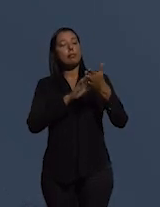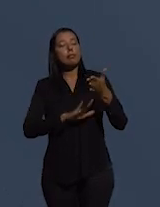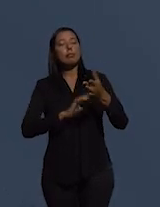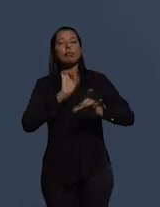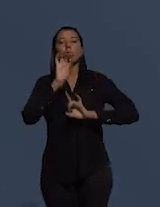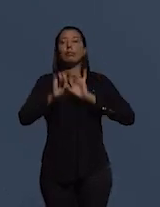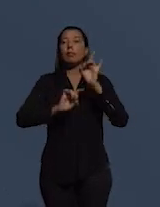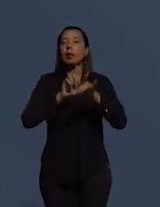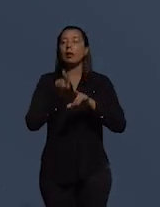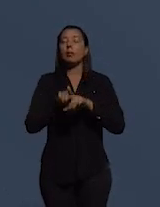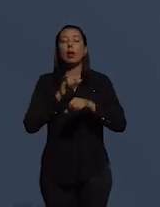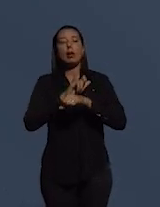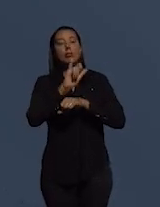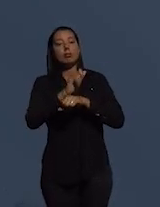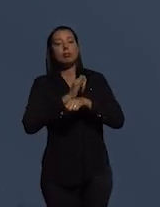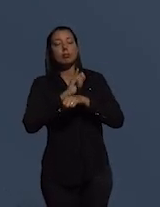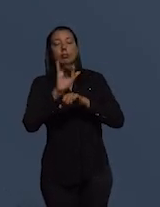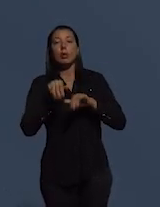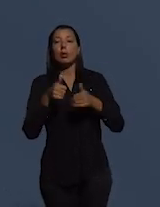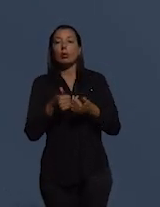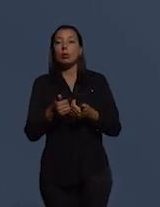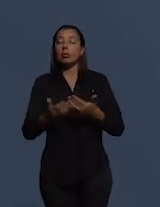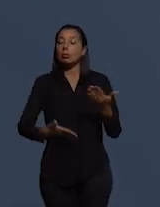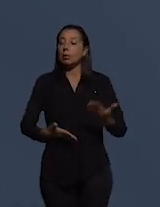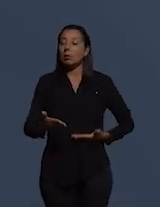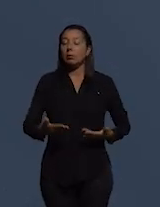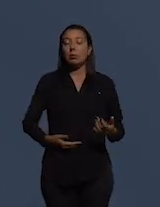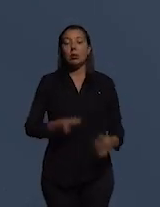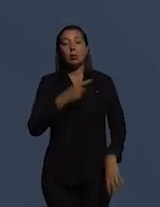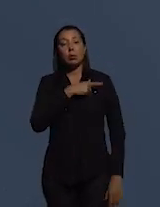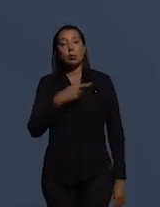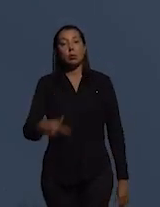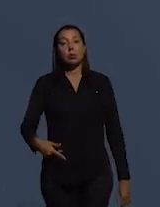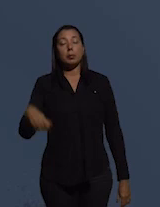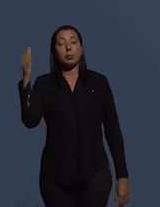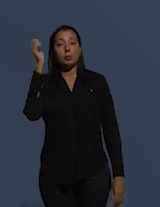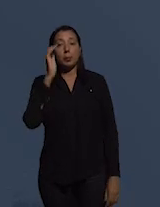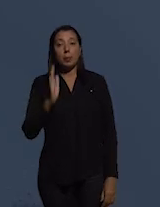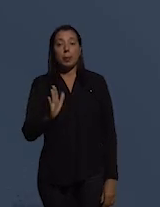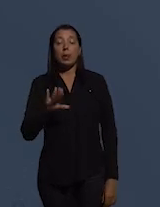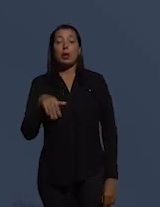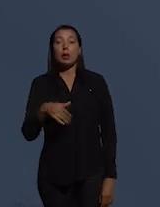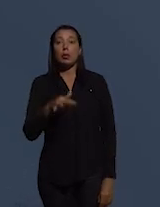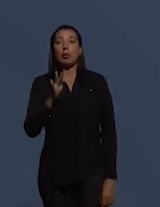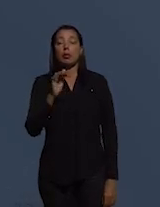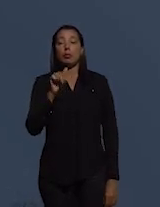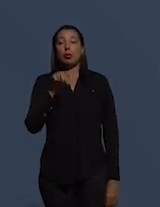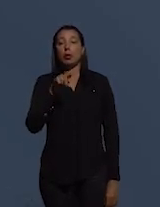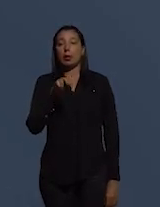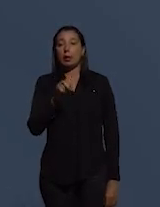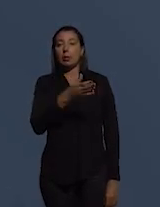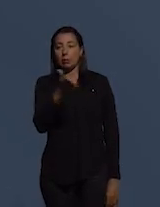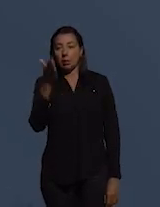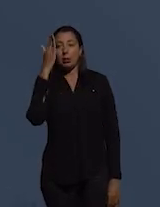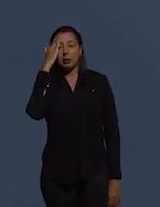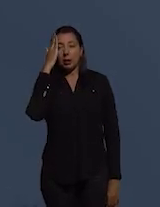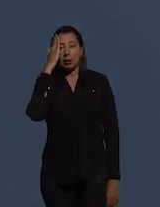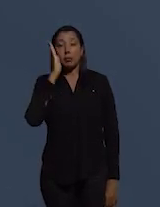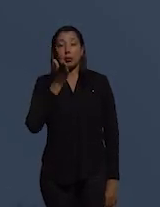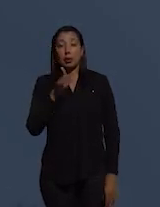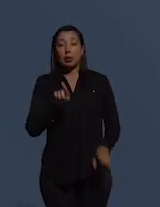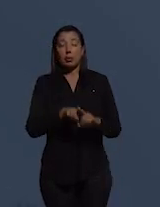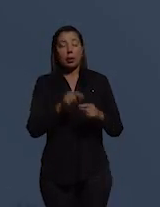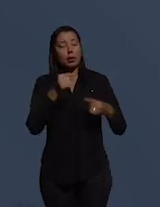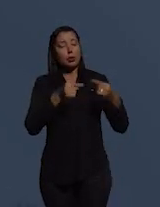estratégicas ao serviço público brasileiro. O Fonacate, como muitos sabem, se destacou nos